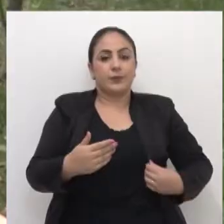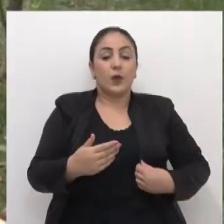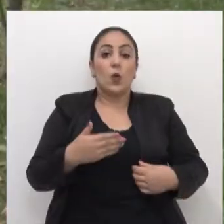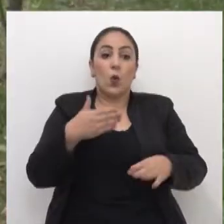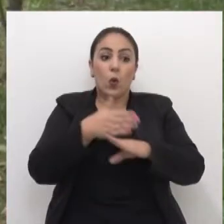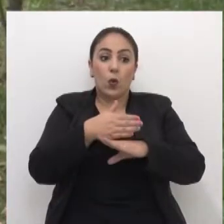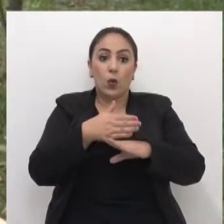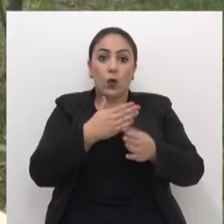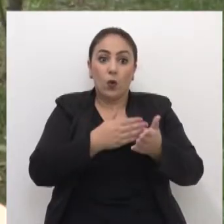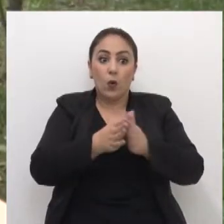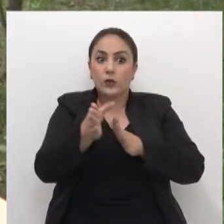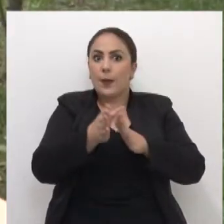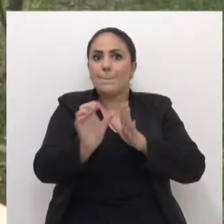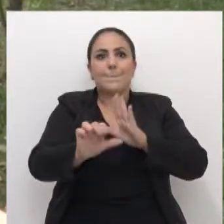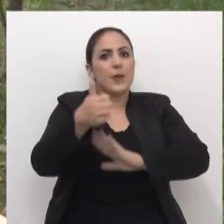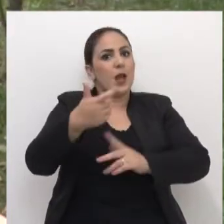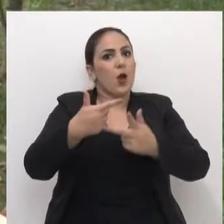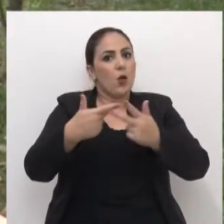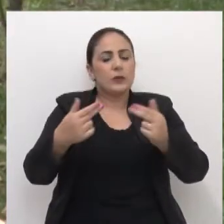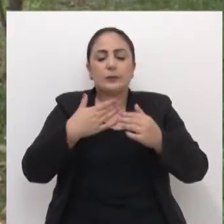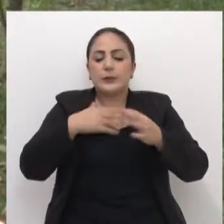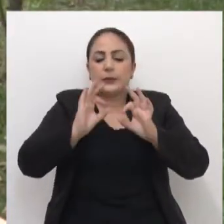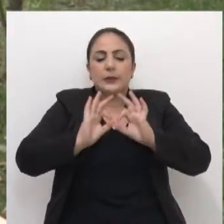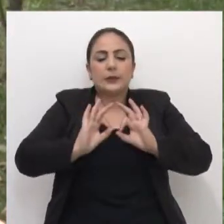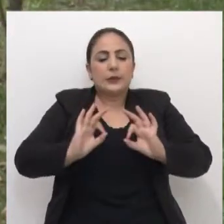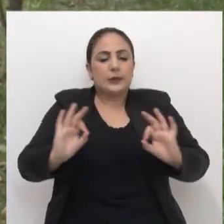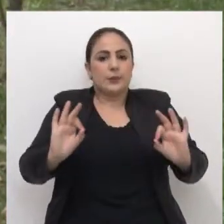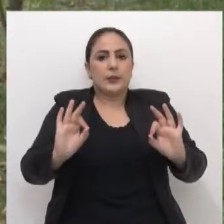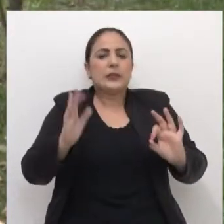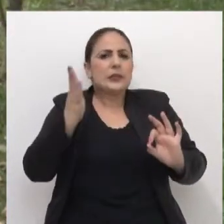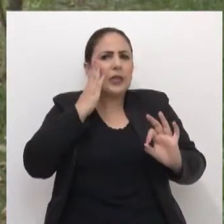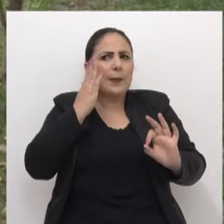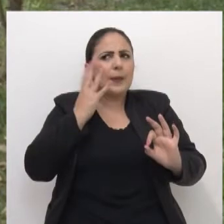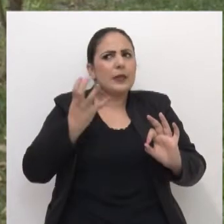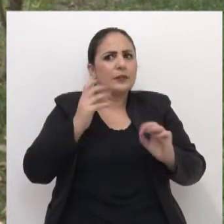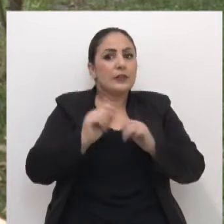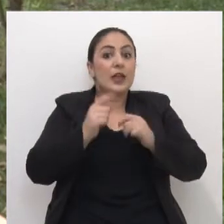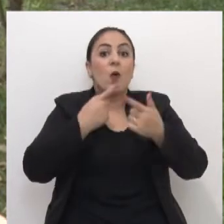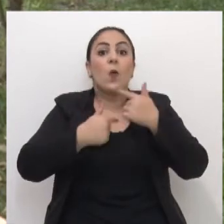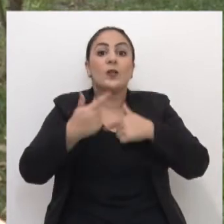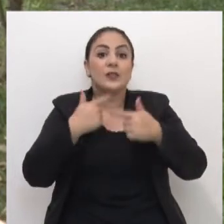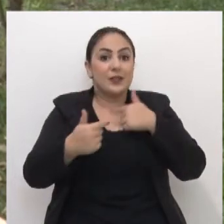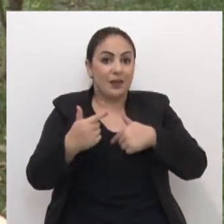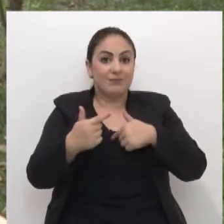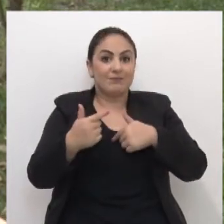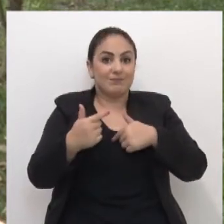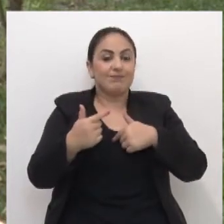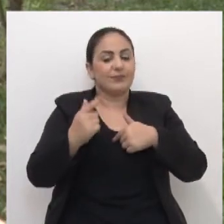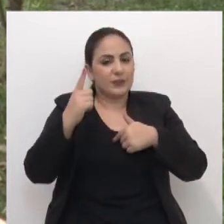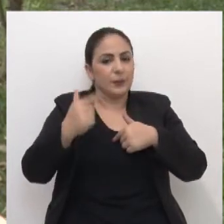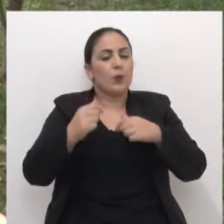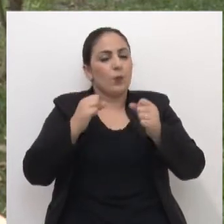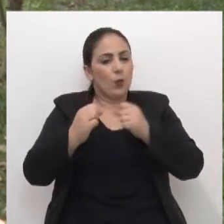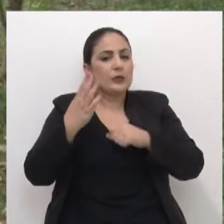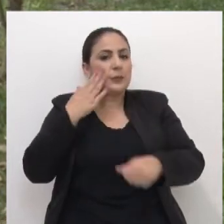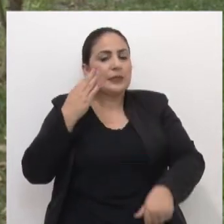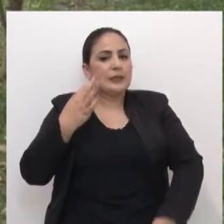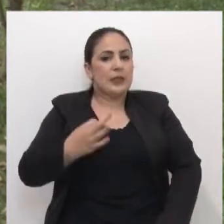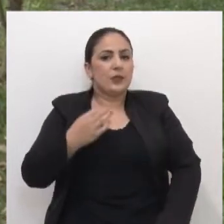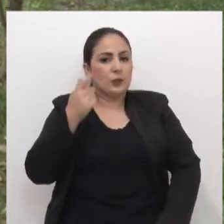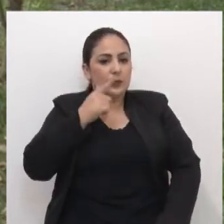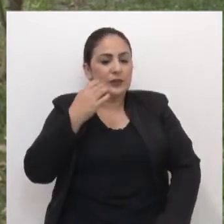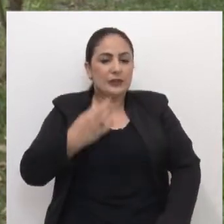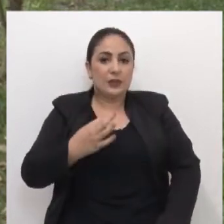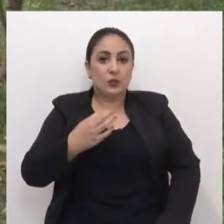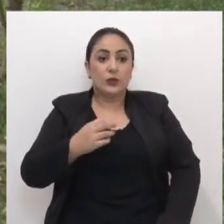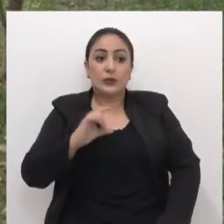O conselho que eu dou, a primeira coisa, tem que ter muita humildade e saber o que tu quer fazer e ter gosto pelo que tu está fazendo. Aí, pode ter certeza que